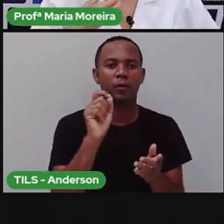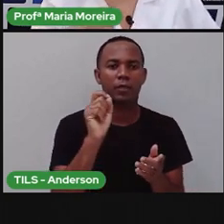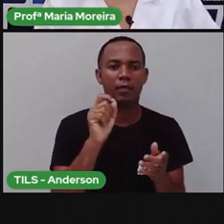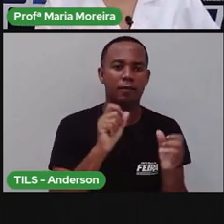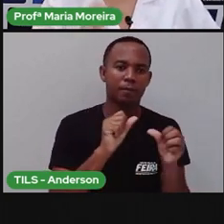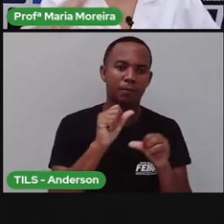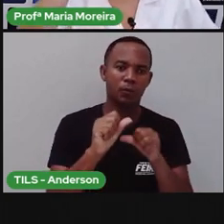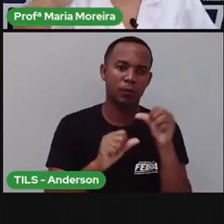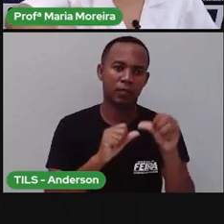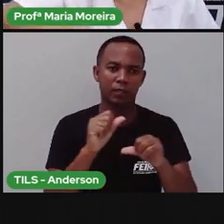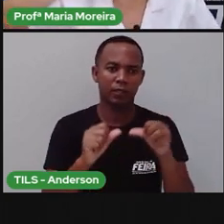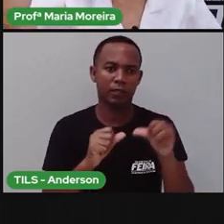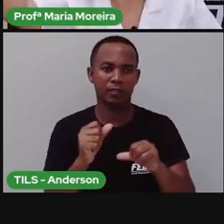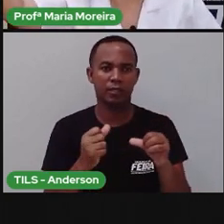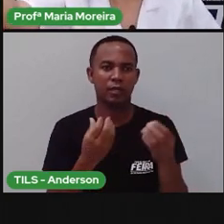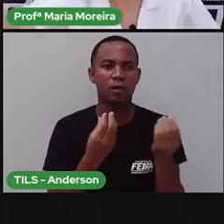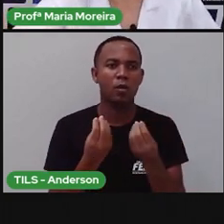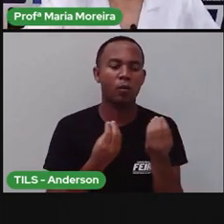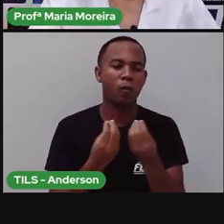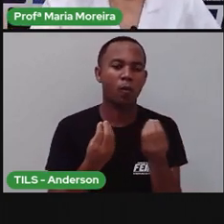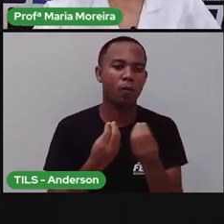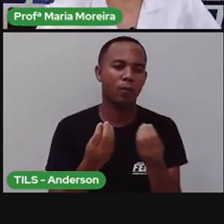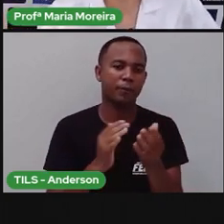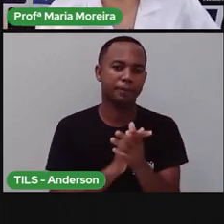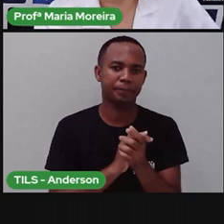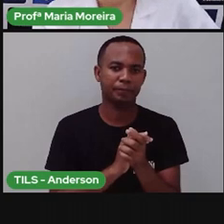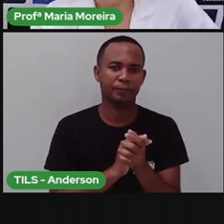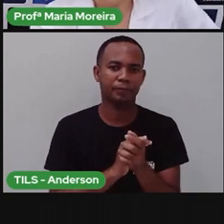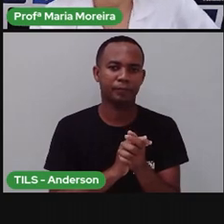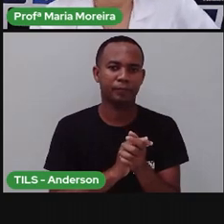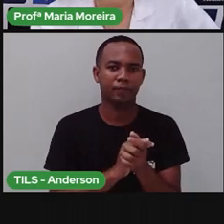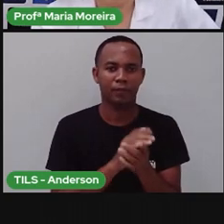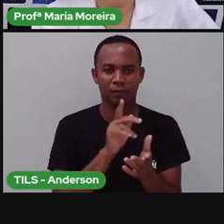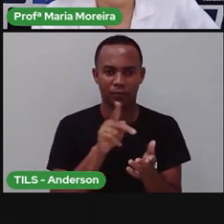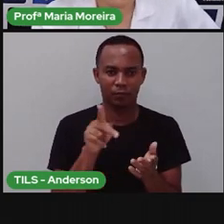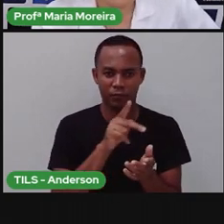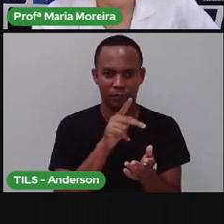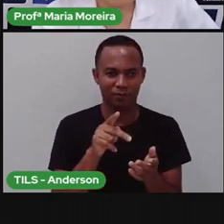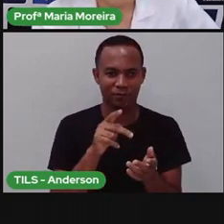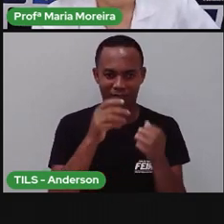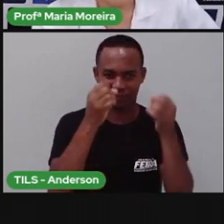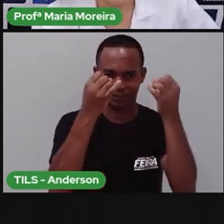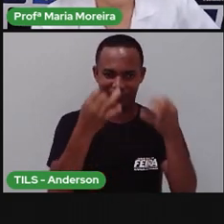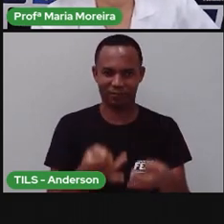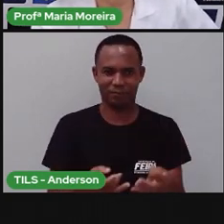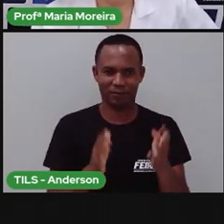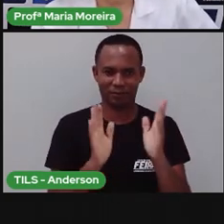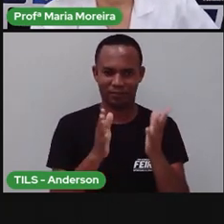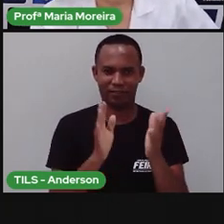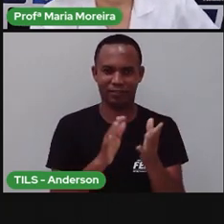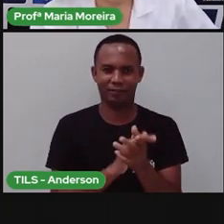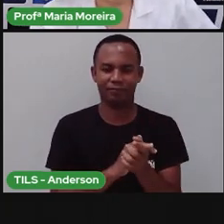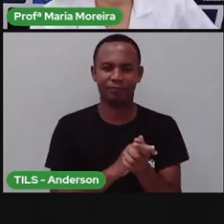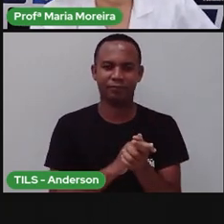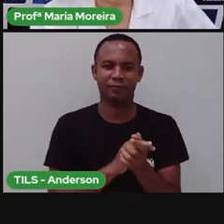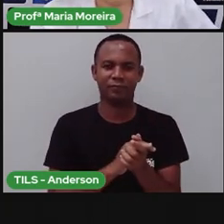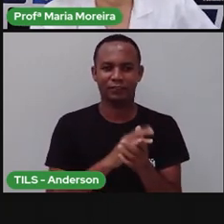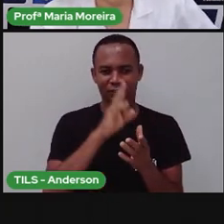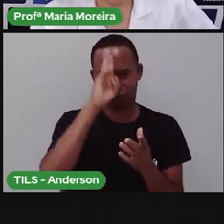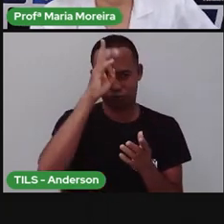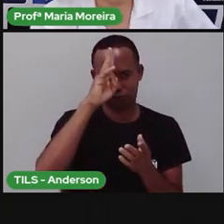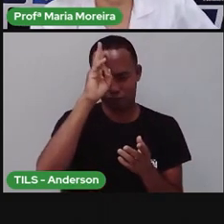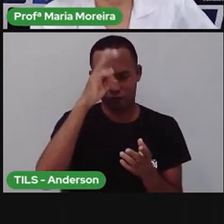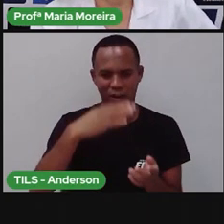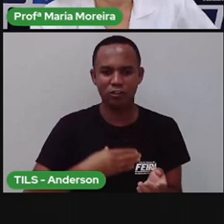modificação e eu passo para o meu descendente. Que a Pró, inclusive, já falou aqui com vocês. Certo? Que foi a historinha da